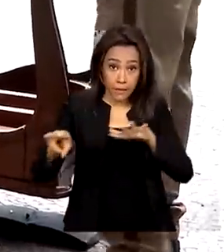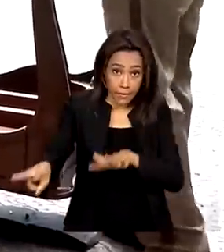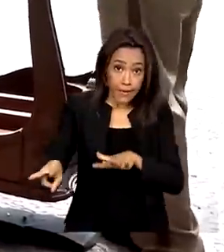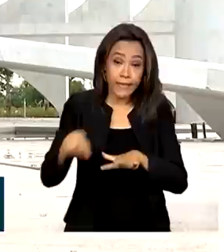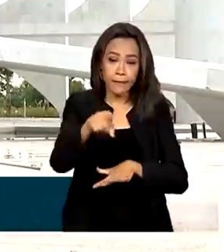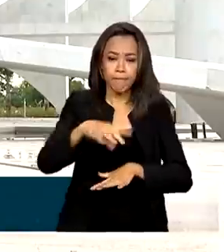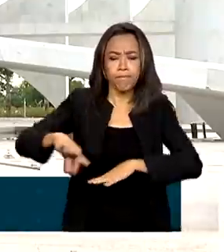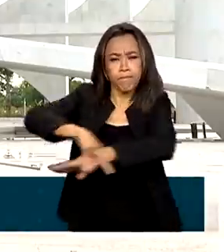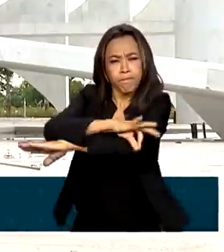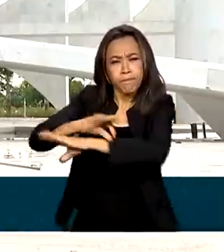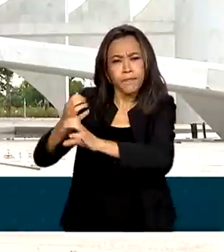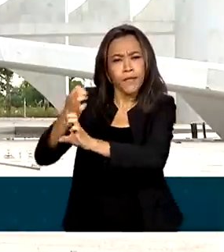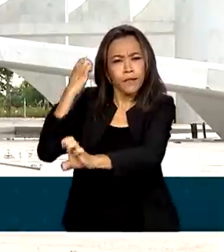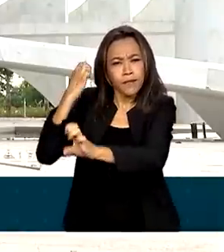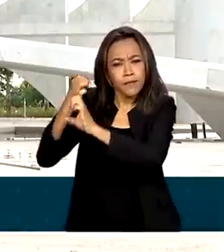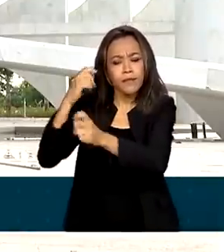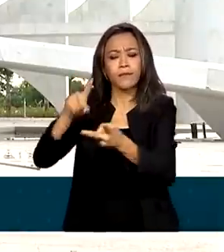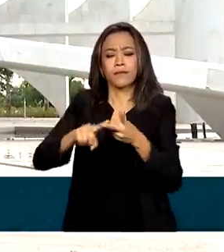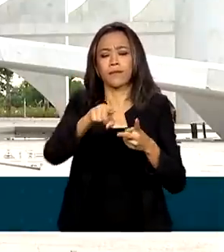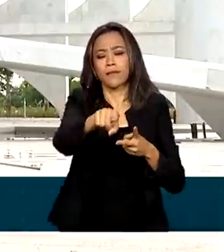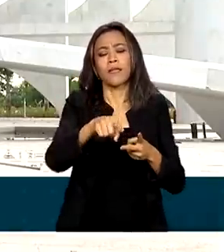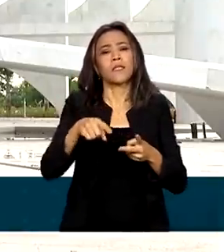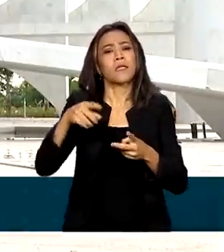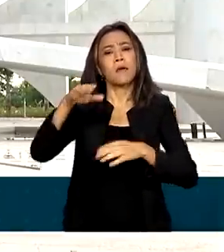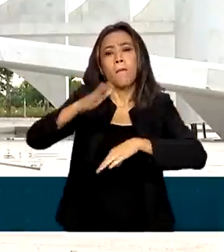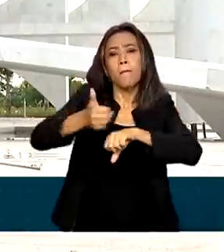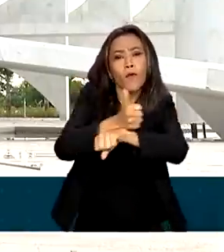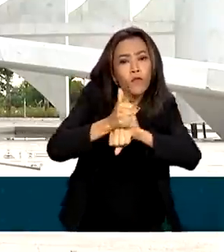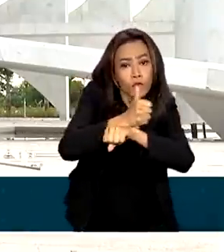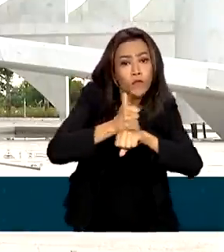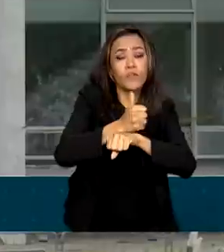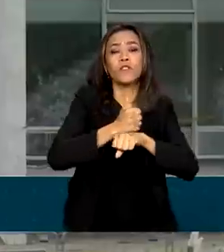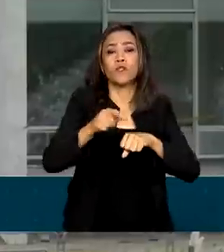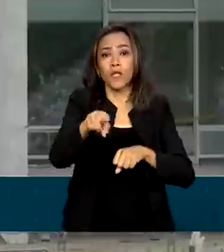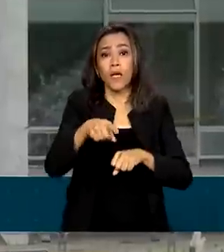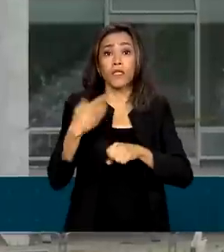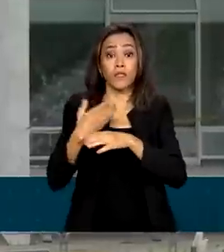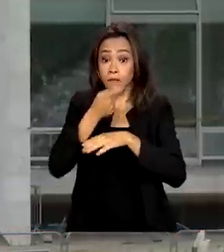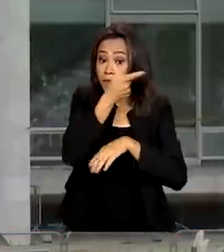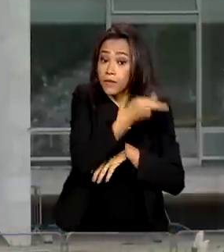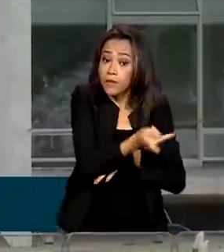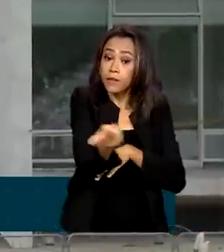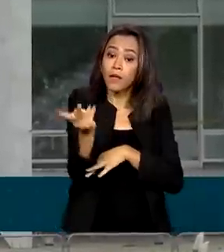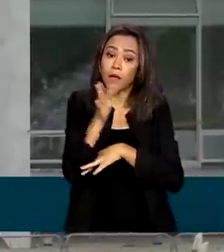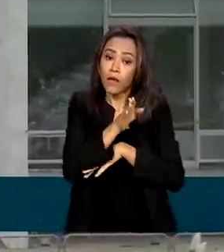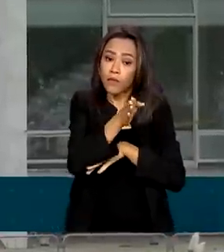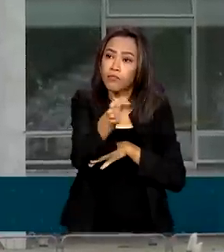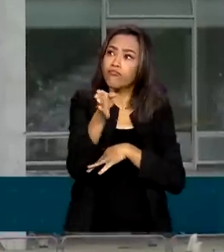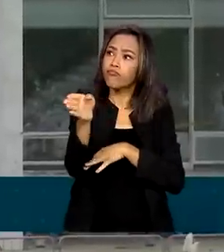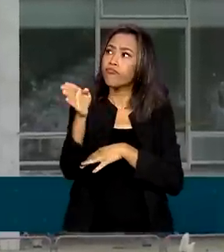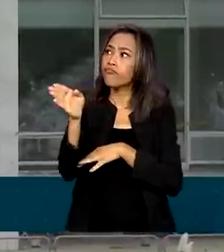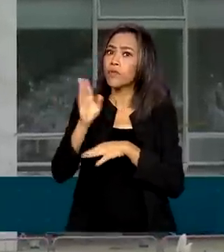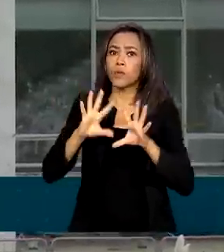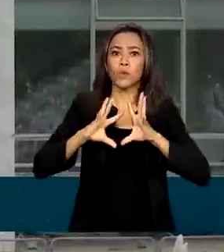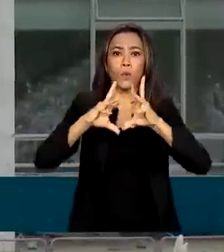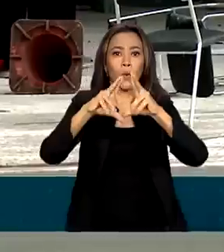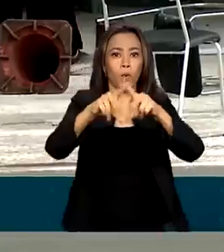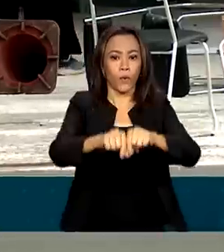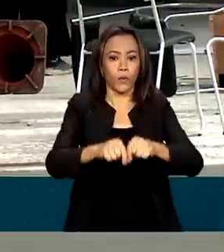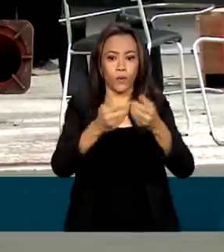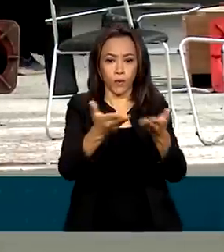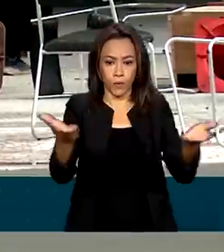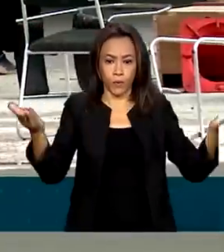arquitetos, restauradores e especialistas em patrimônio do IFAM visitaram todos os prédios do Complexo da República